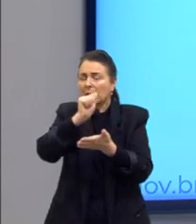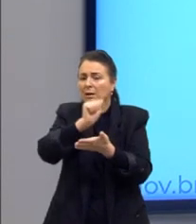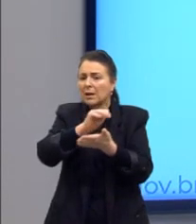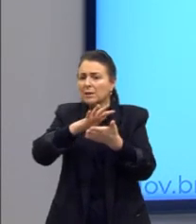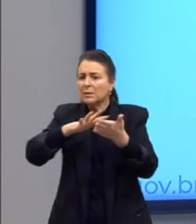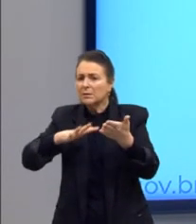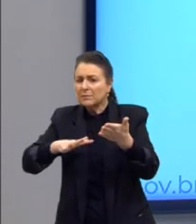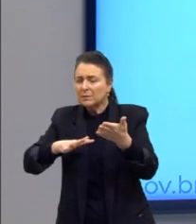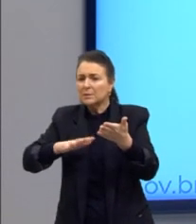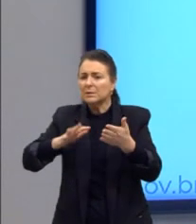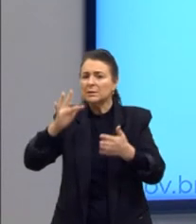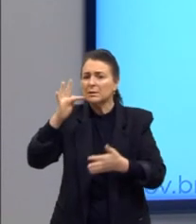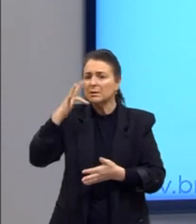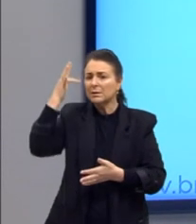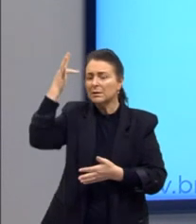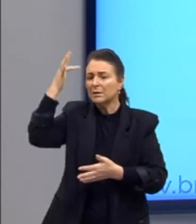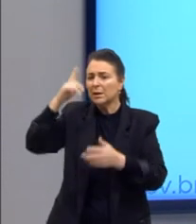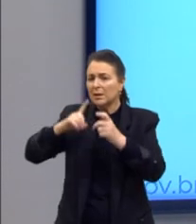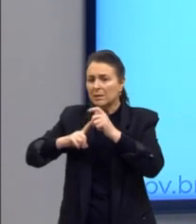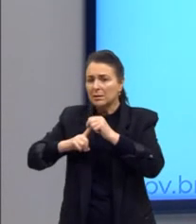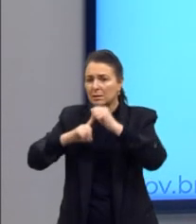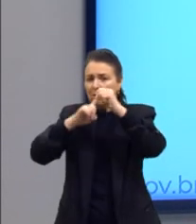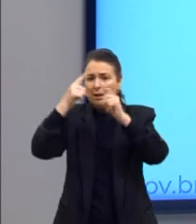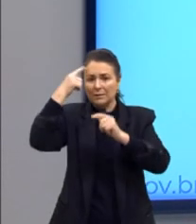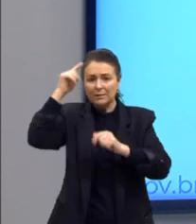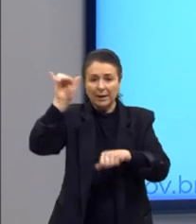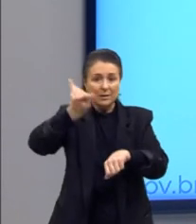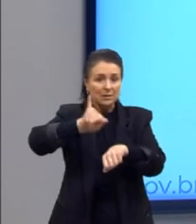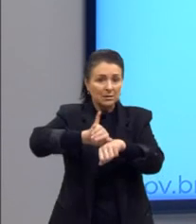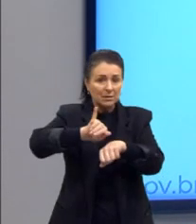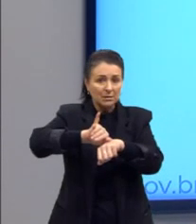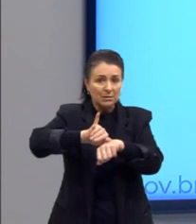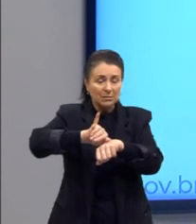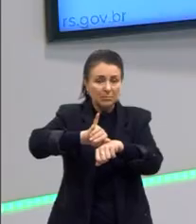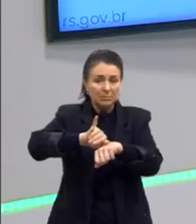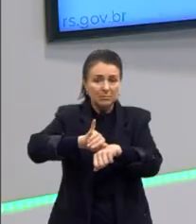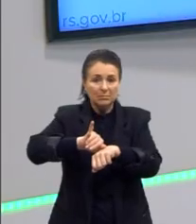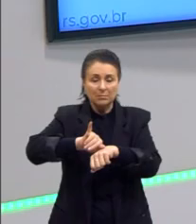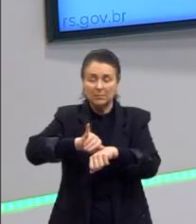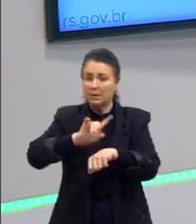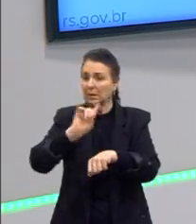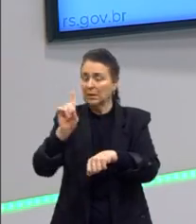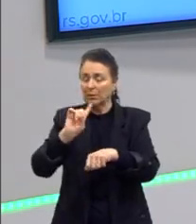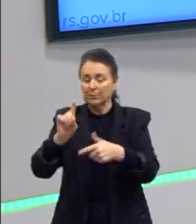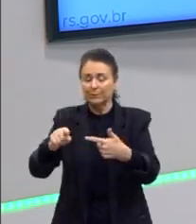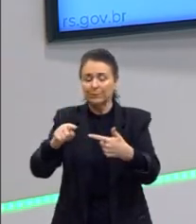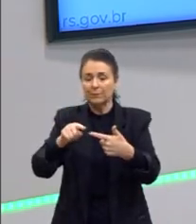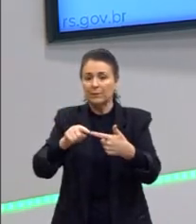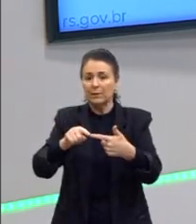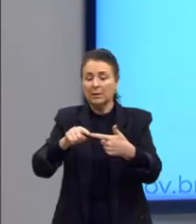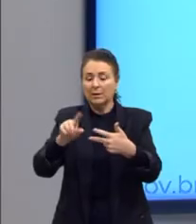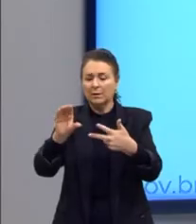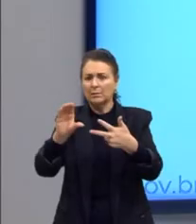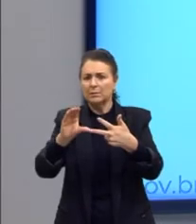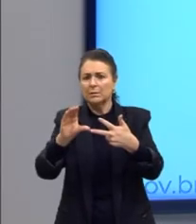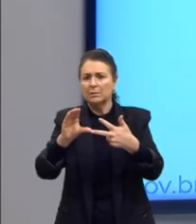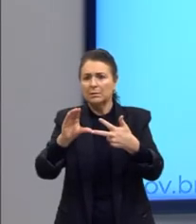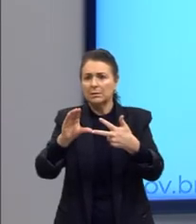filosofia, na primazia das ideias em relação aos objetos? Não. Kant é o contrário. A alternativa C.